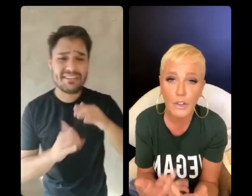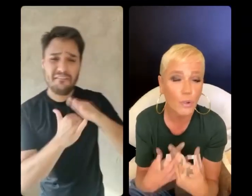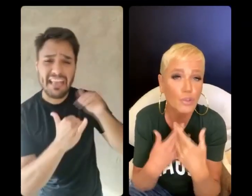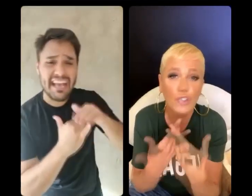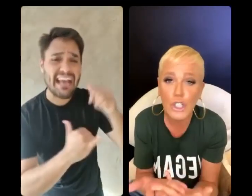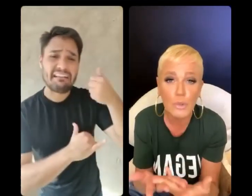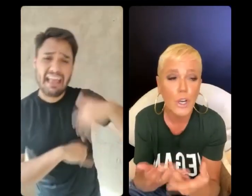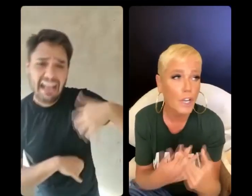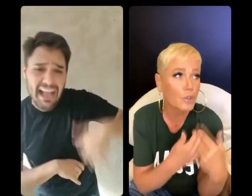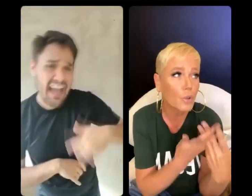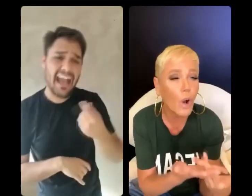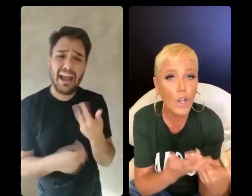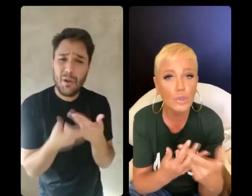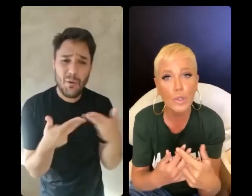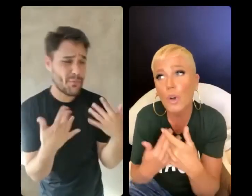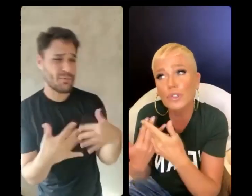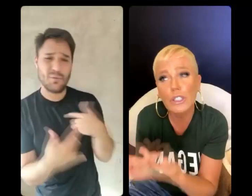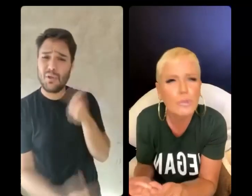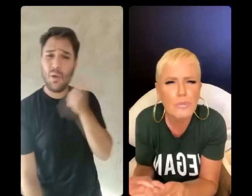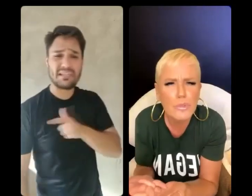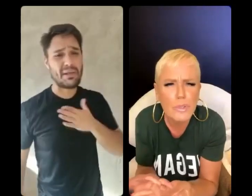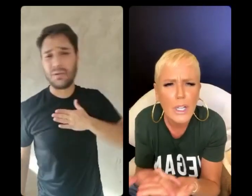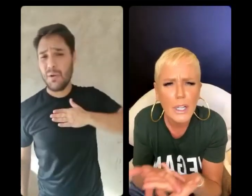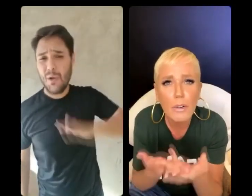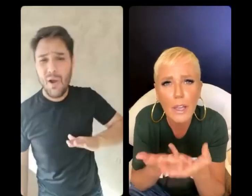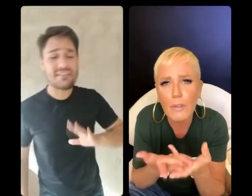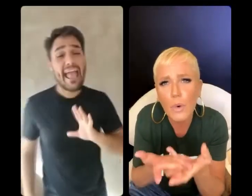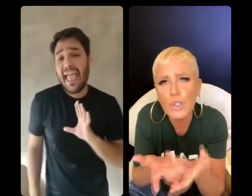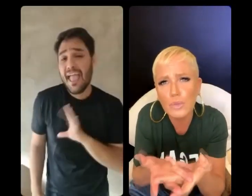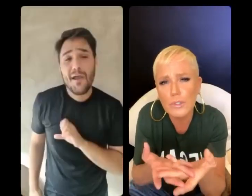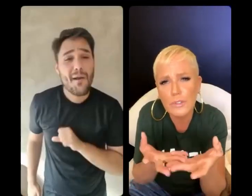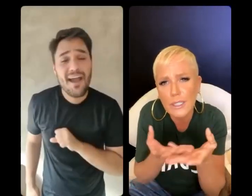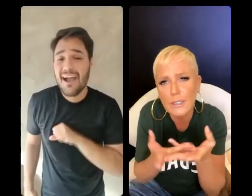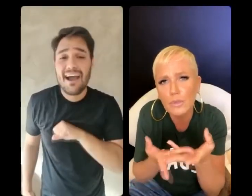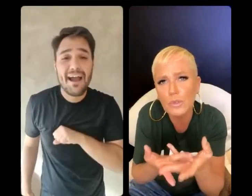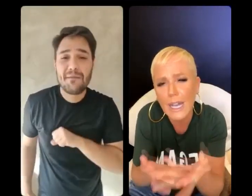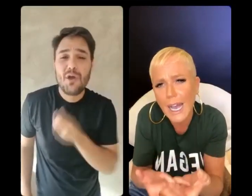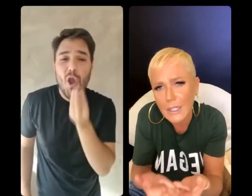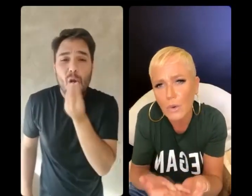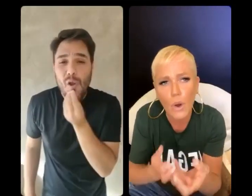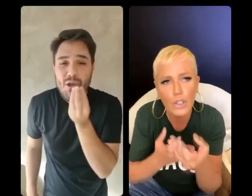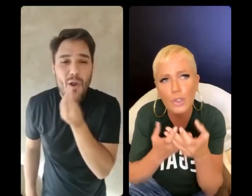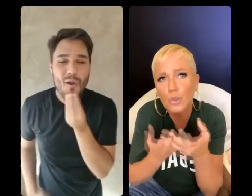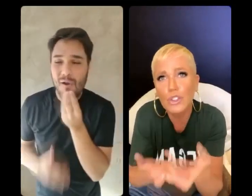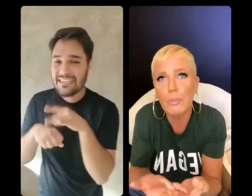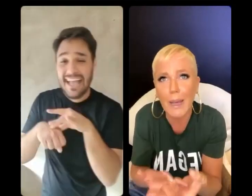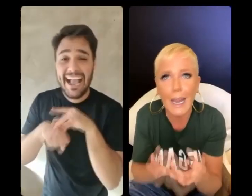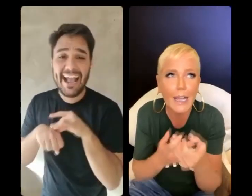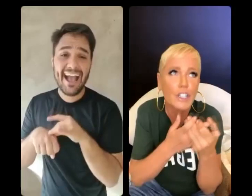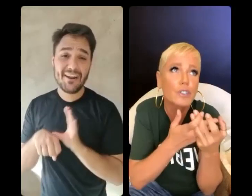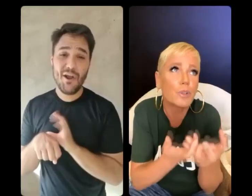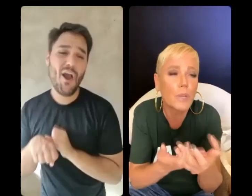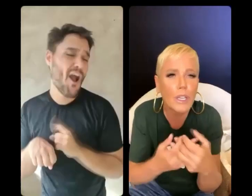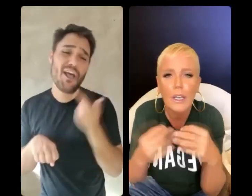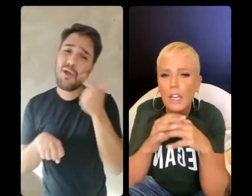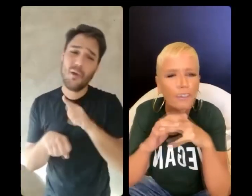quero, eu não consigo, eu não gosto, eu gosto tanto dum-dum, o gosto da carne eu gosto, eu não consigo parar,